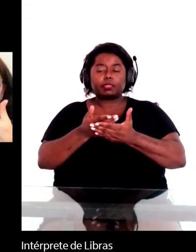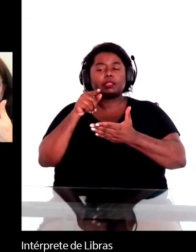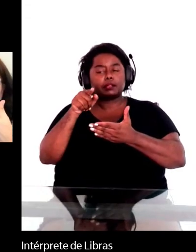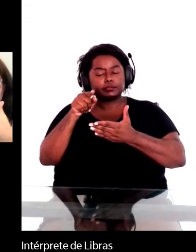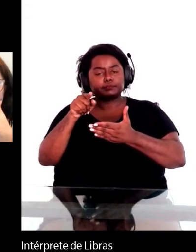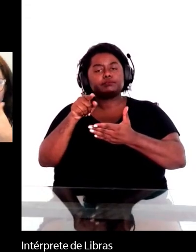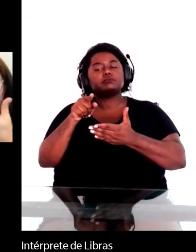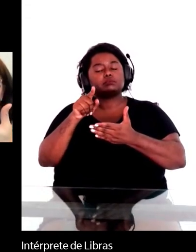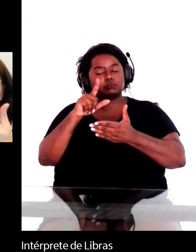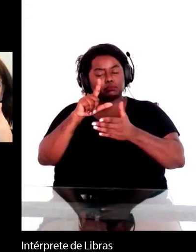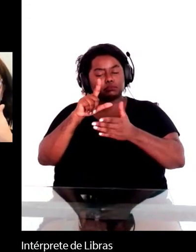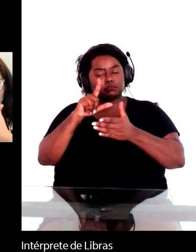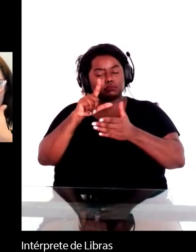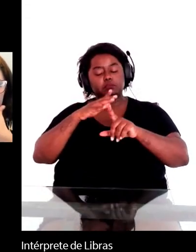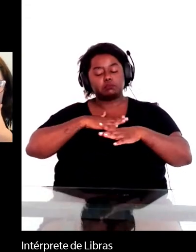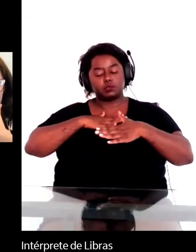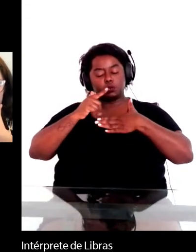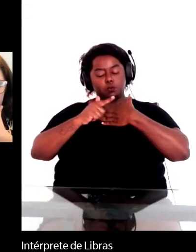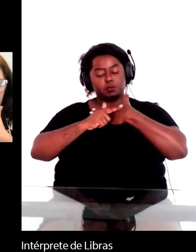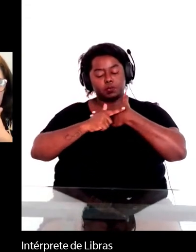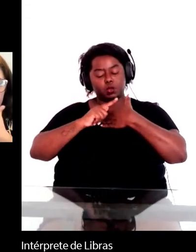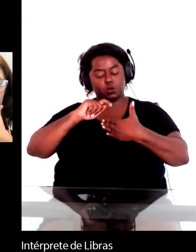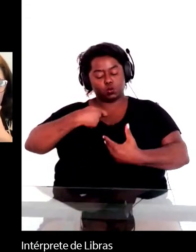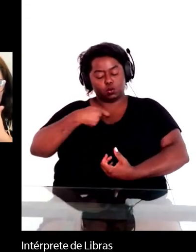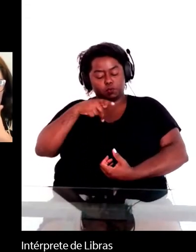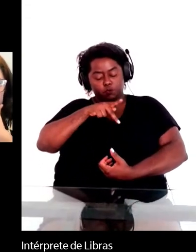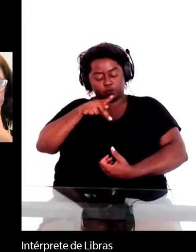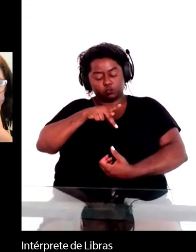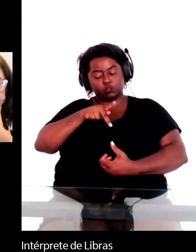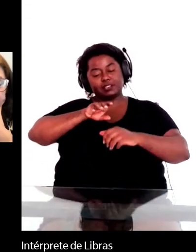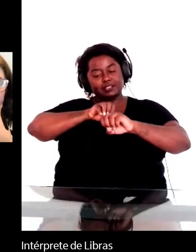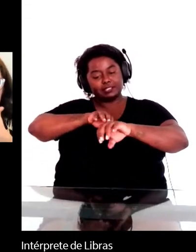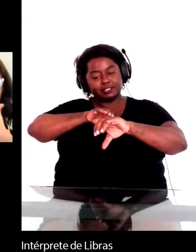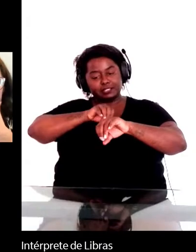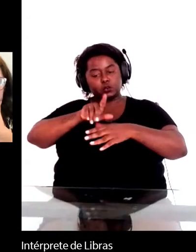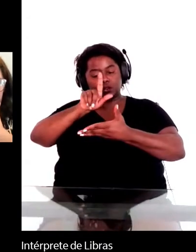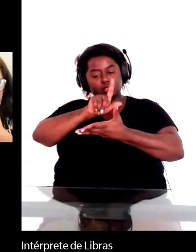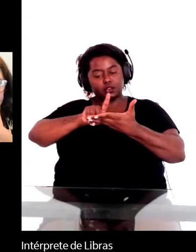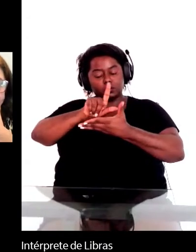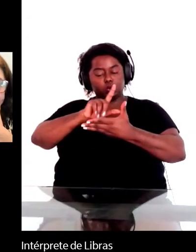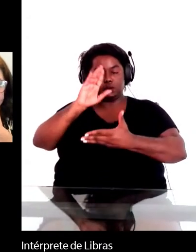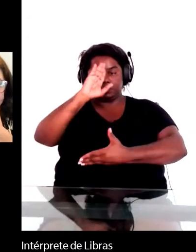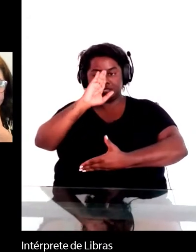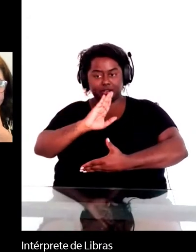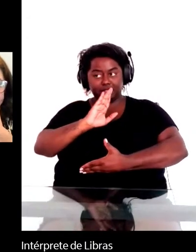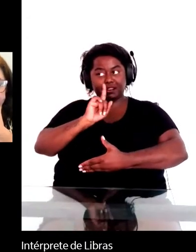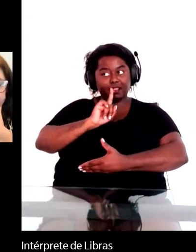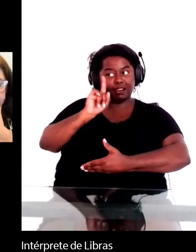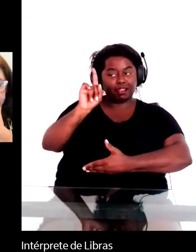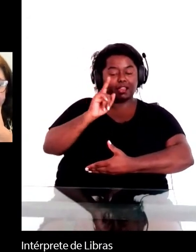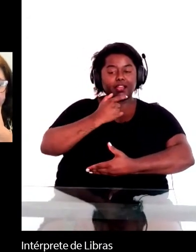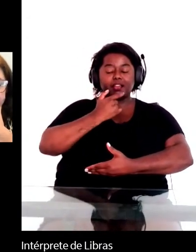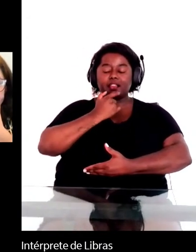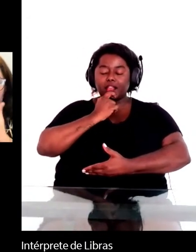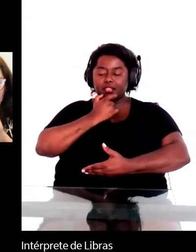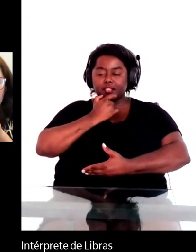também do meu papel ensinando literatura brasileira na Inglaterra de